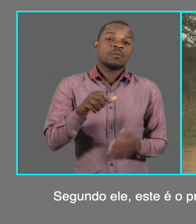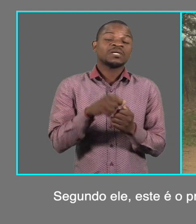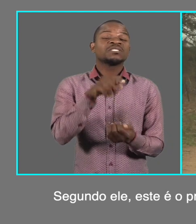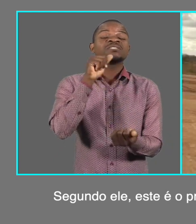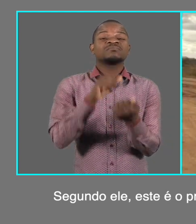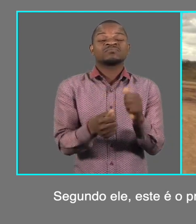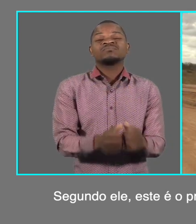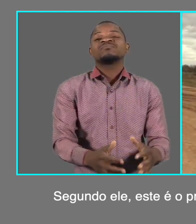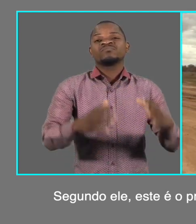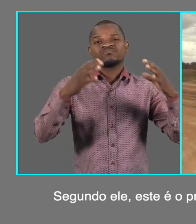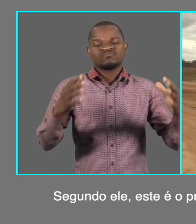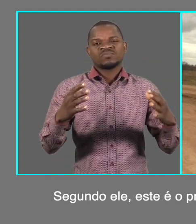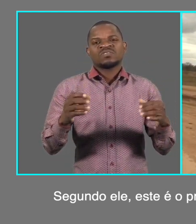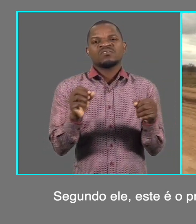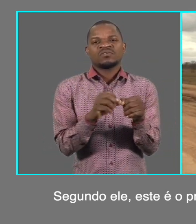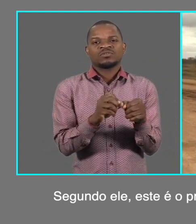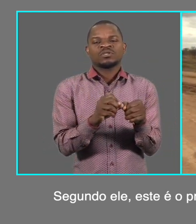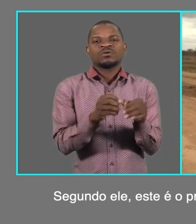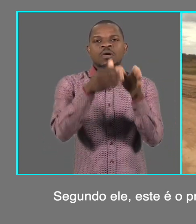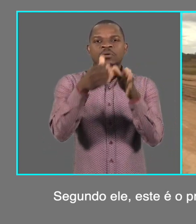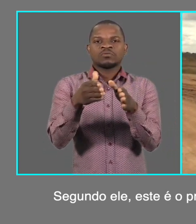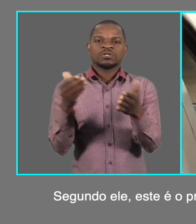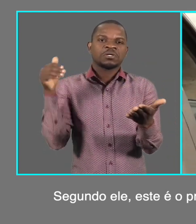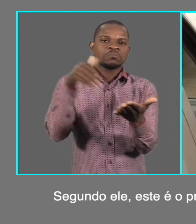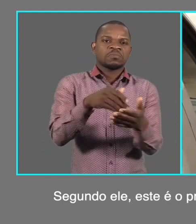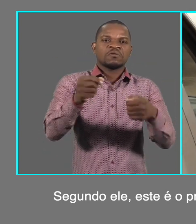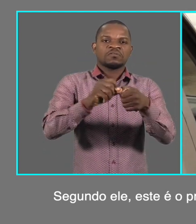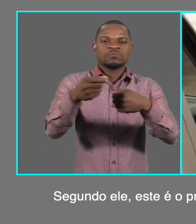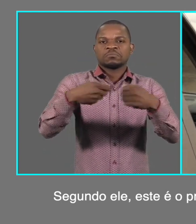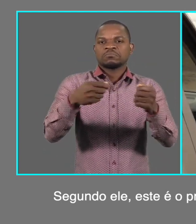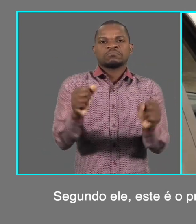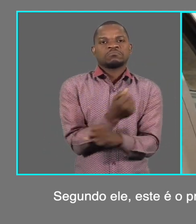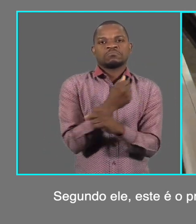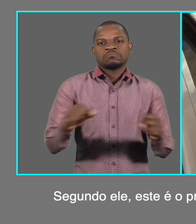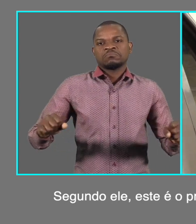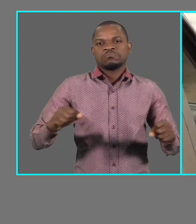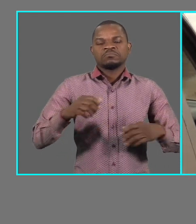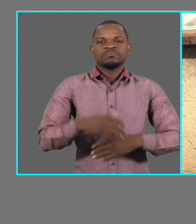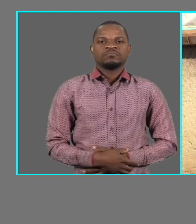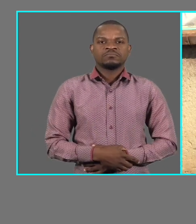Segundo ele, este é o principal motivo que afasta os investidores.